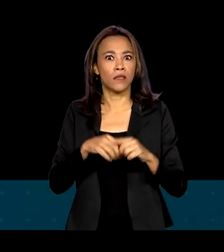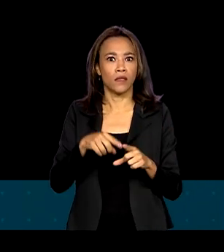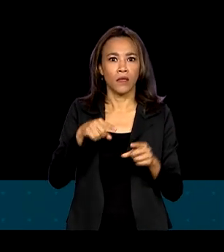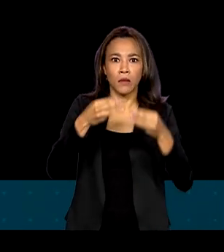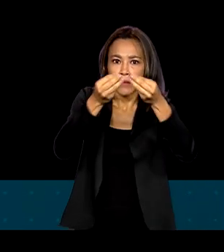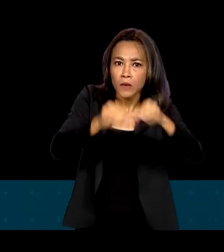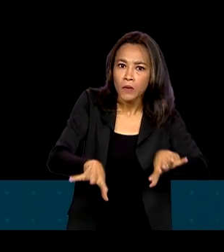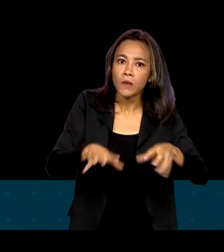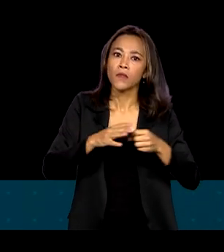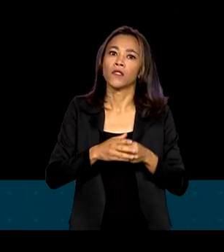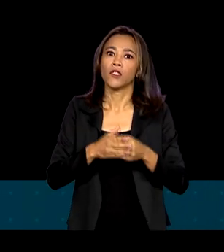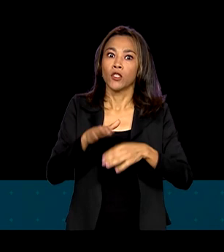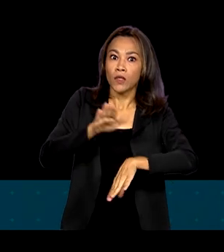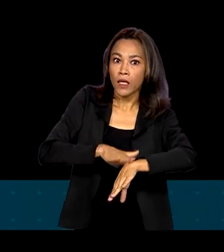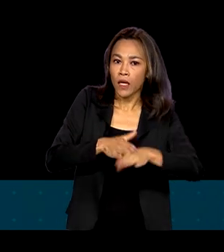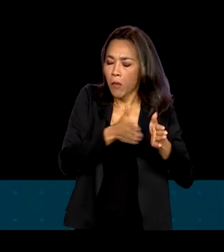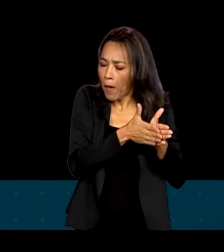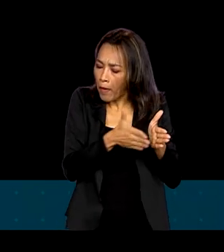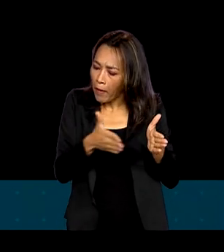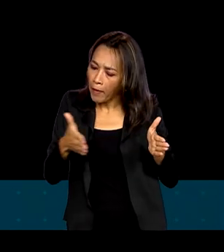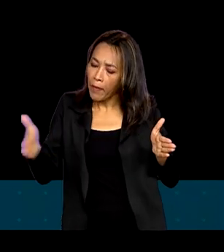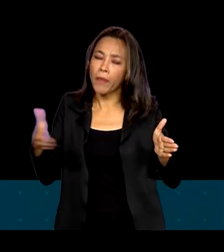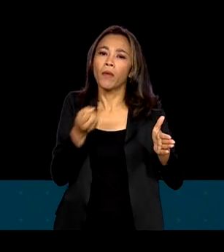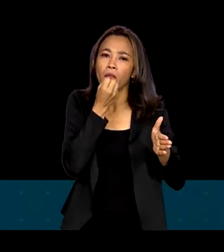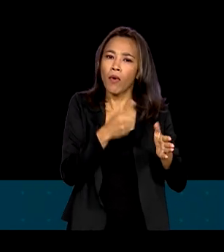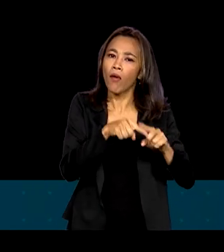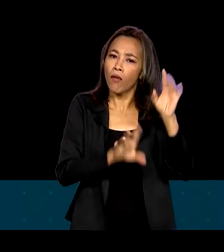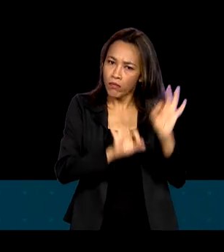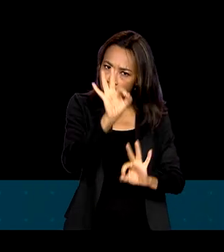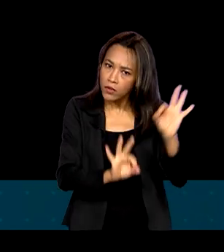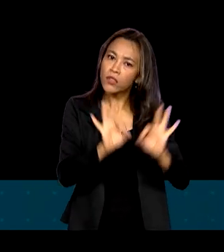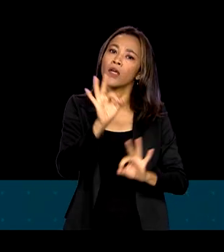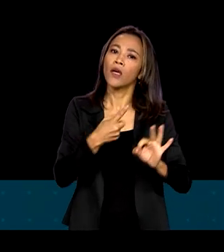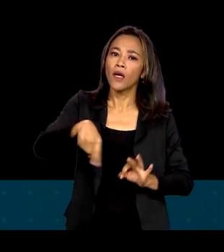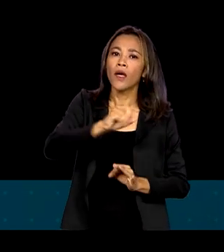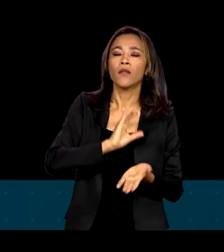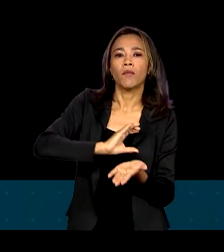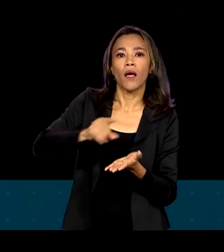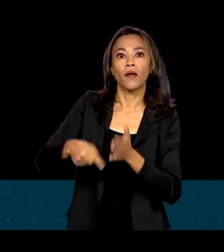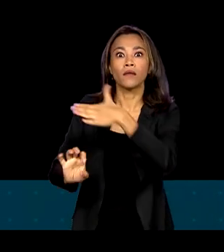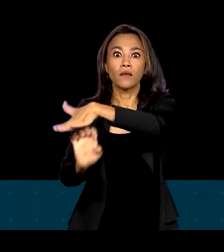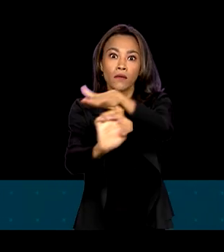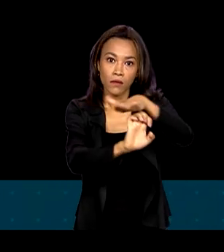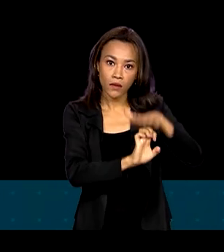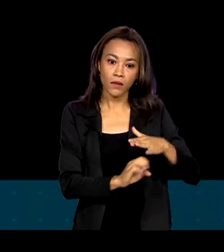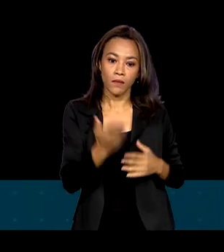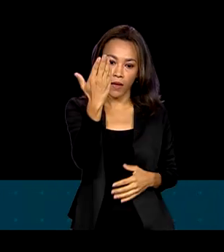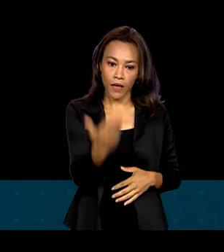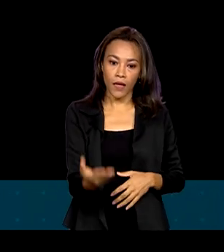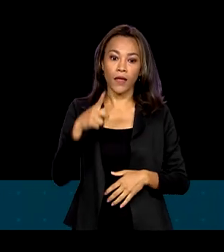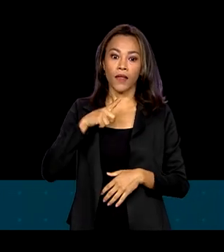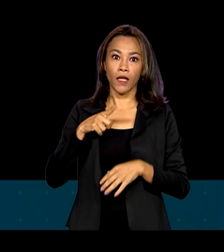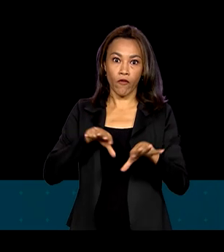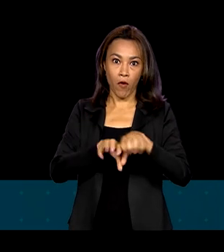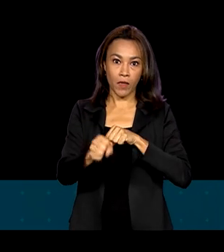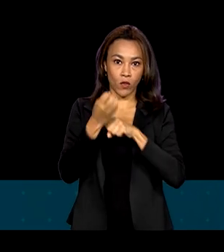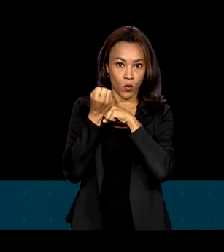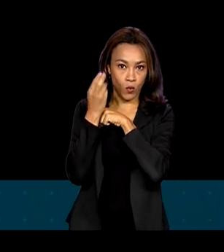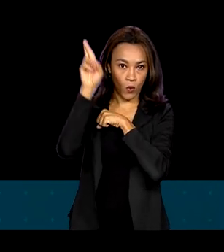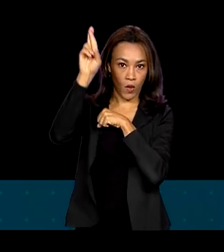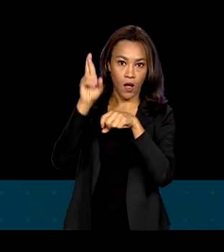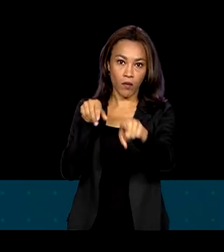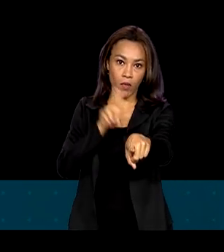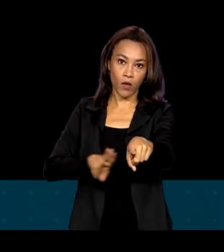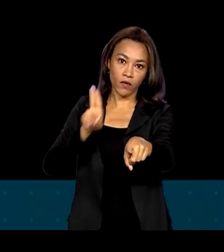alongar prazos e elaborar bom projeto para os investimentos privados. A Luísa Mercadante tem doutorado em teoria econômica pela